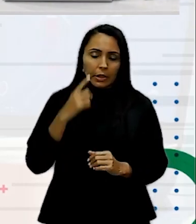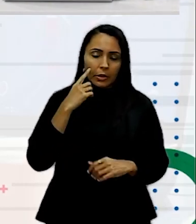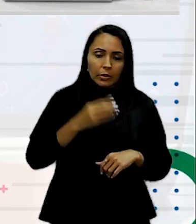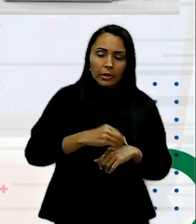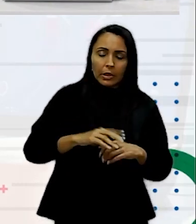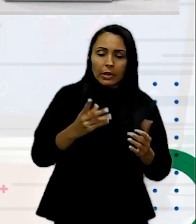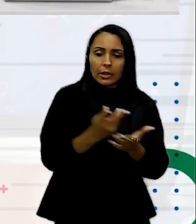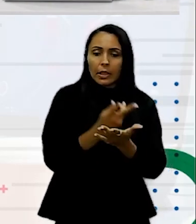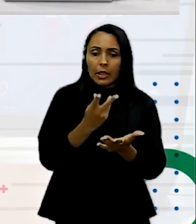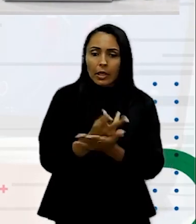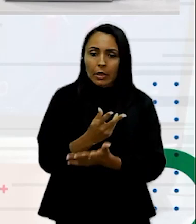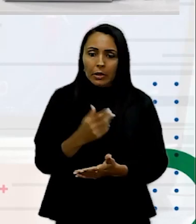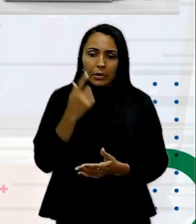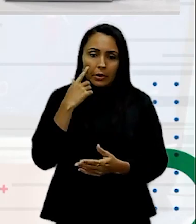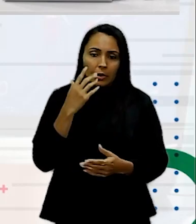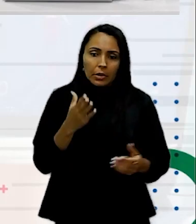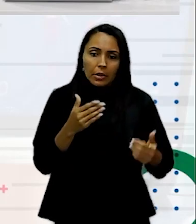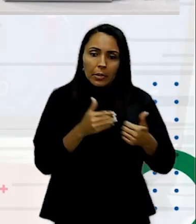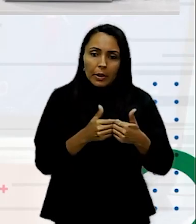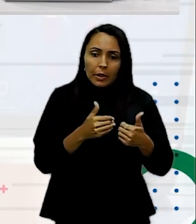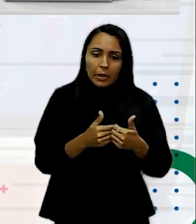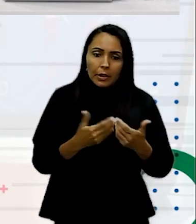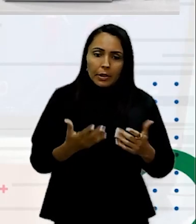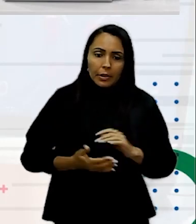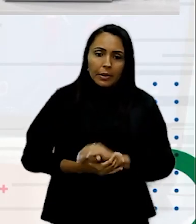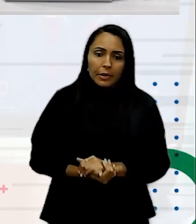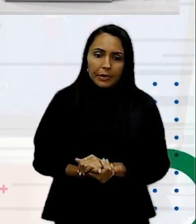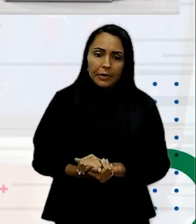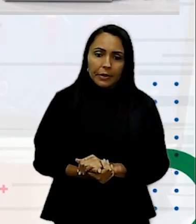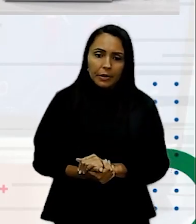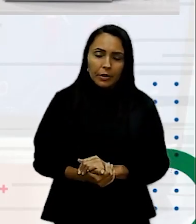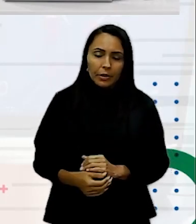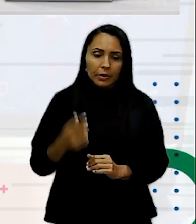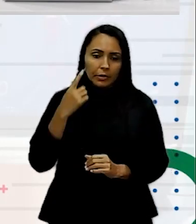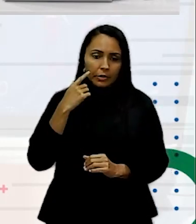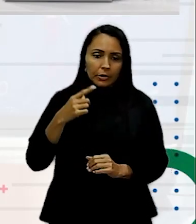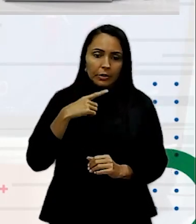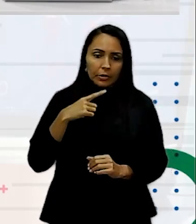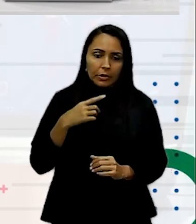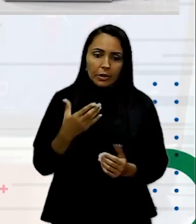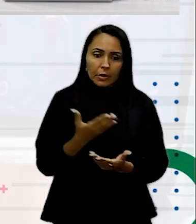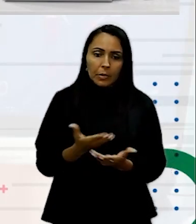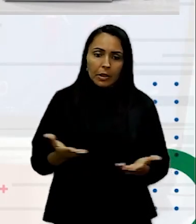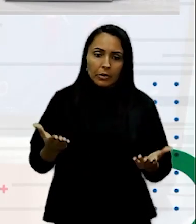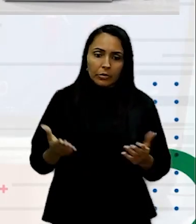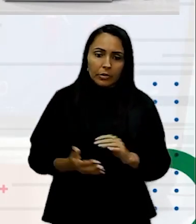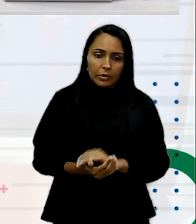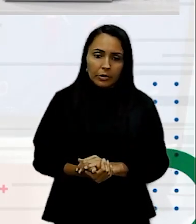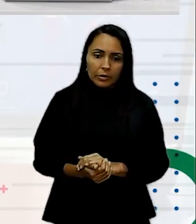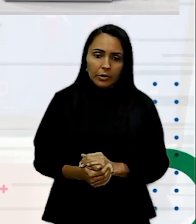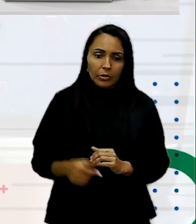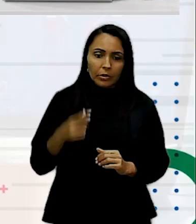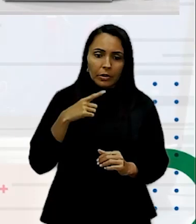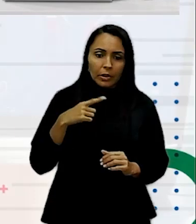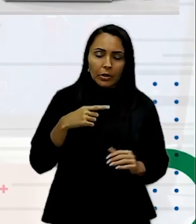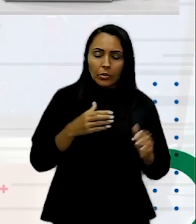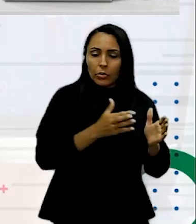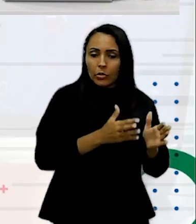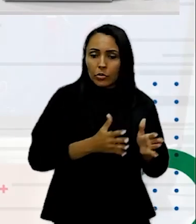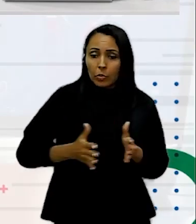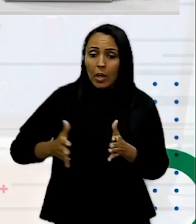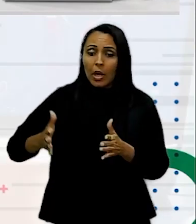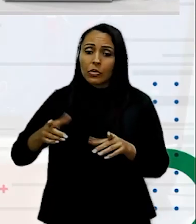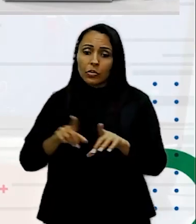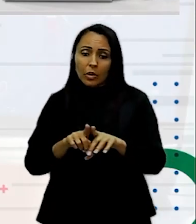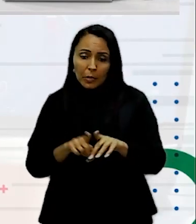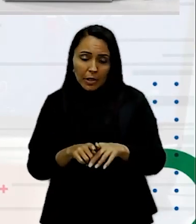Eu coloquei Ele muito perto Da minha bola Já na dica certa Eu tenho Uma certa margem Eu tenho Um espaço de respirar Para justamente